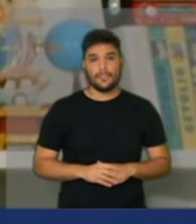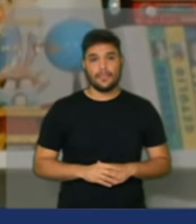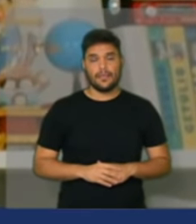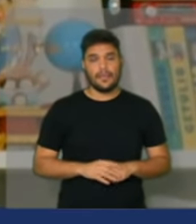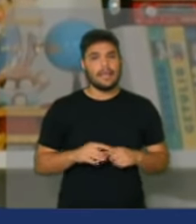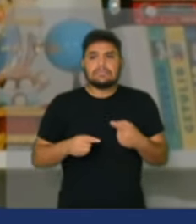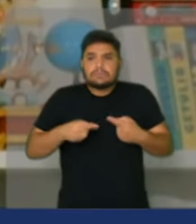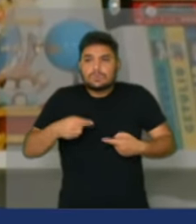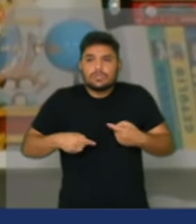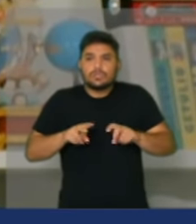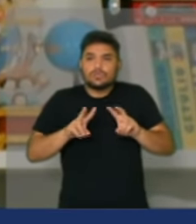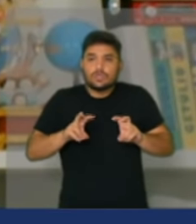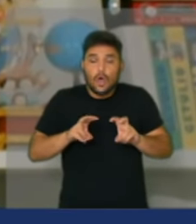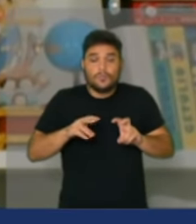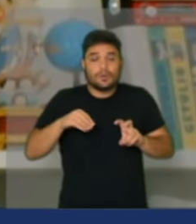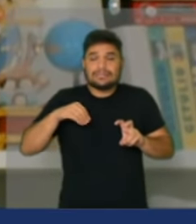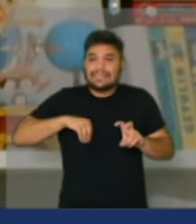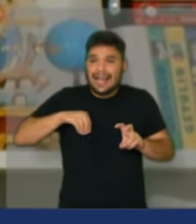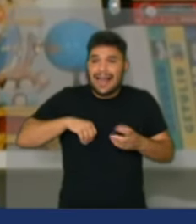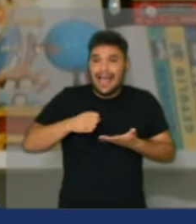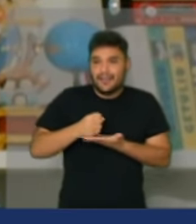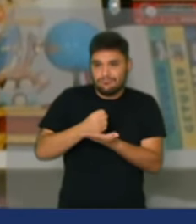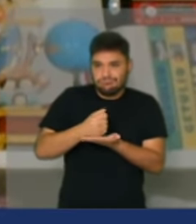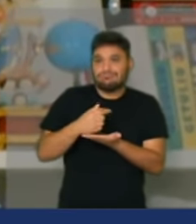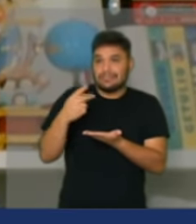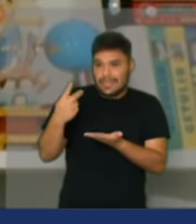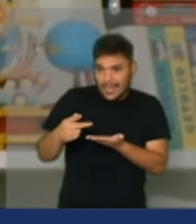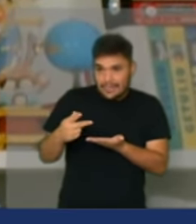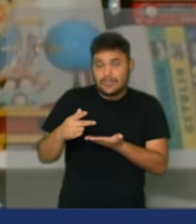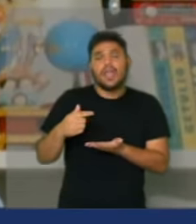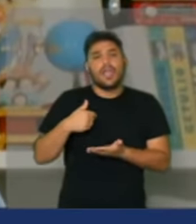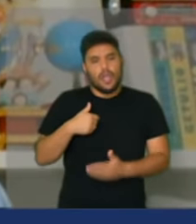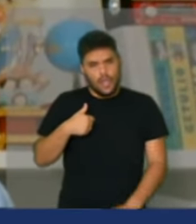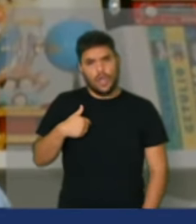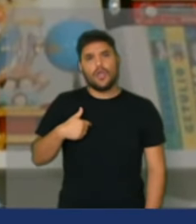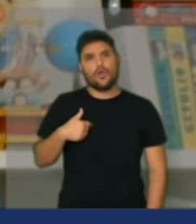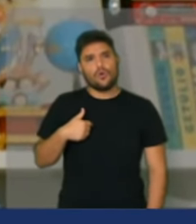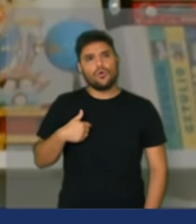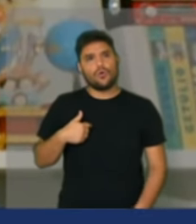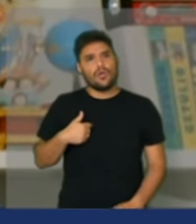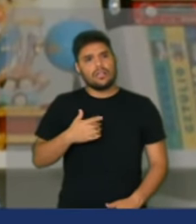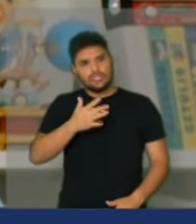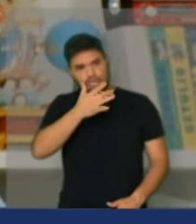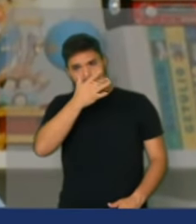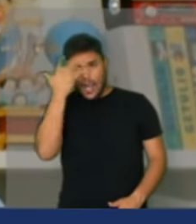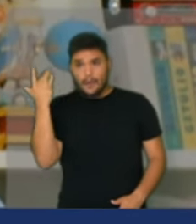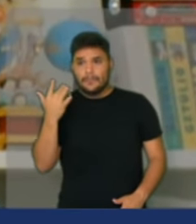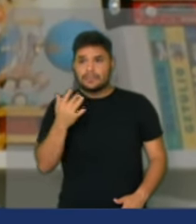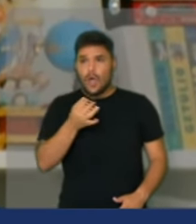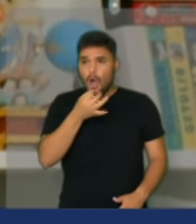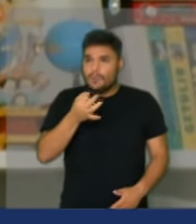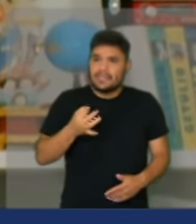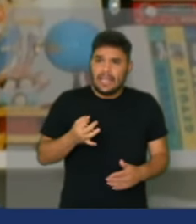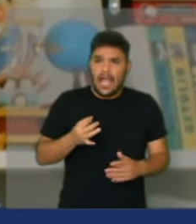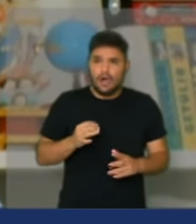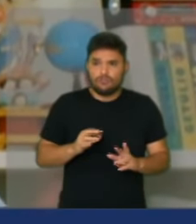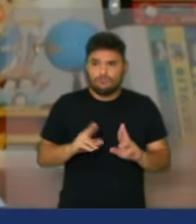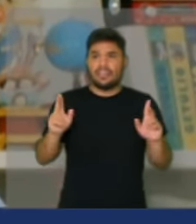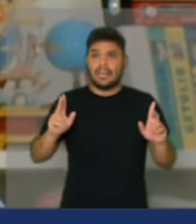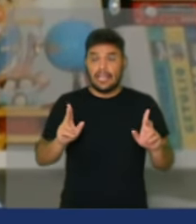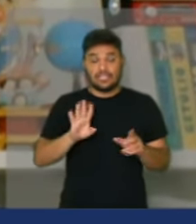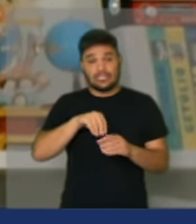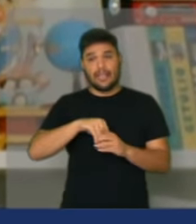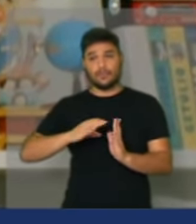respeito do piso salarial dessa categoria, até enfrentei contradições internas já superadas porque